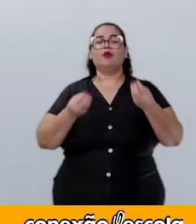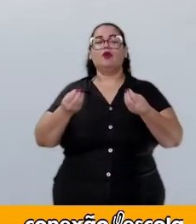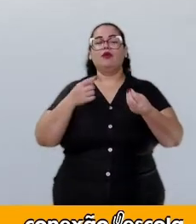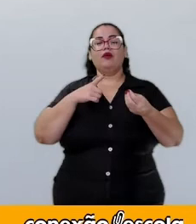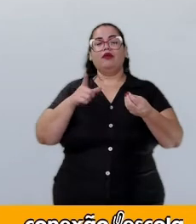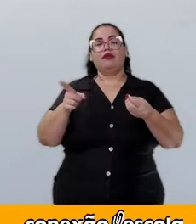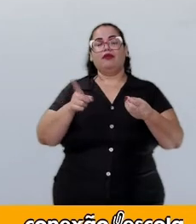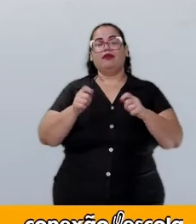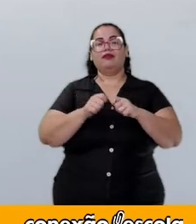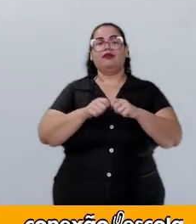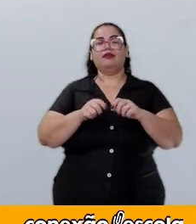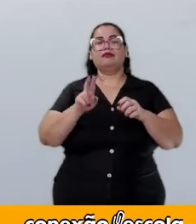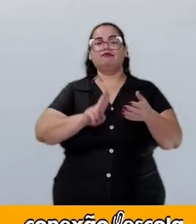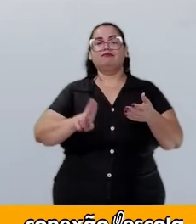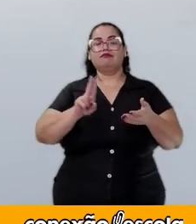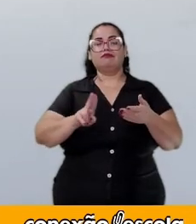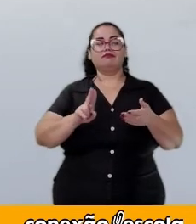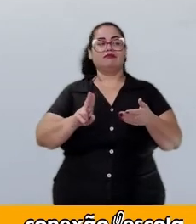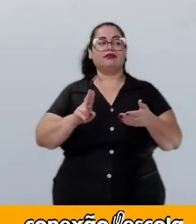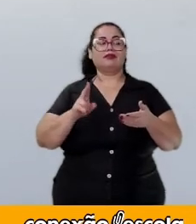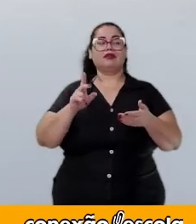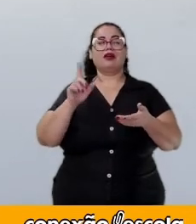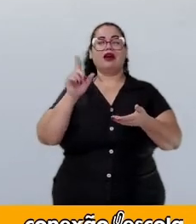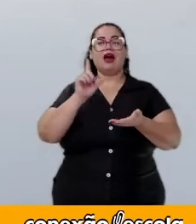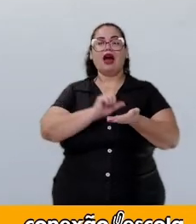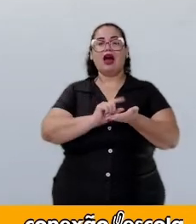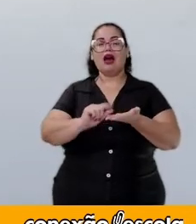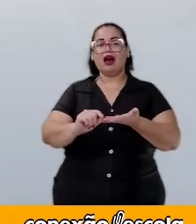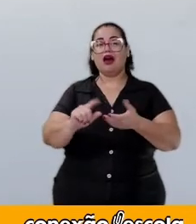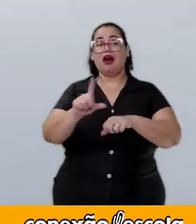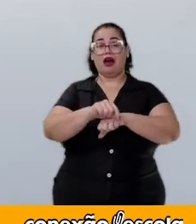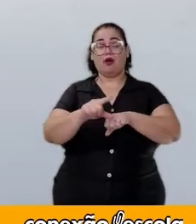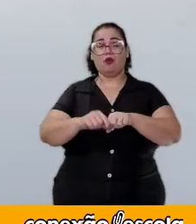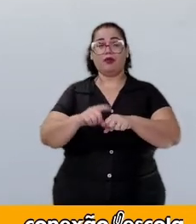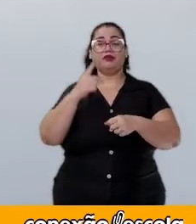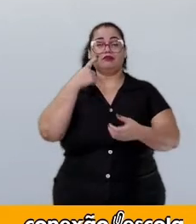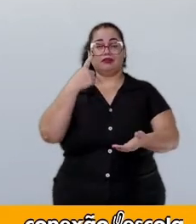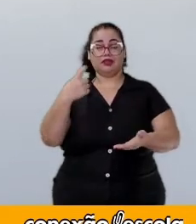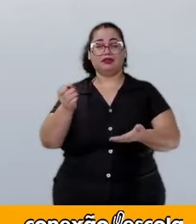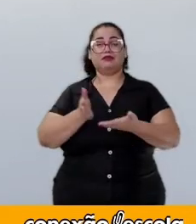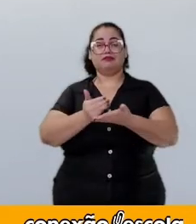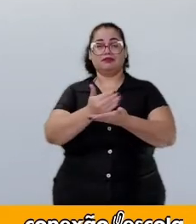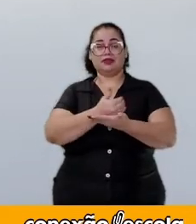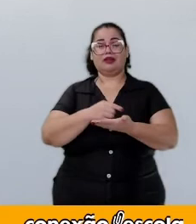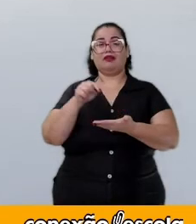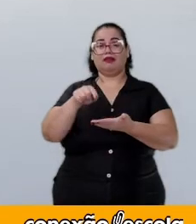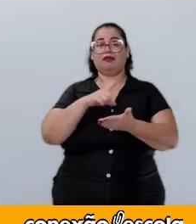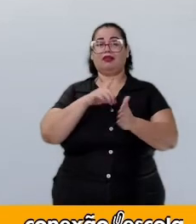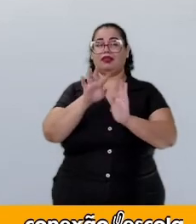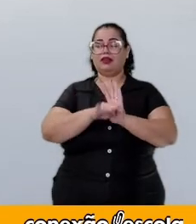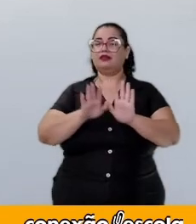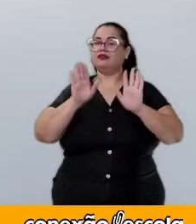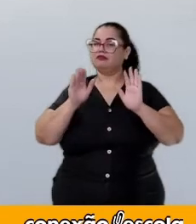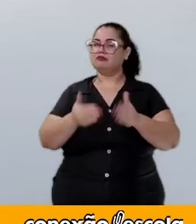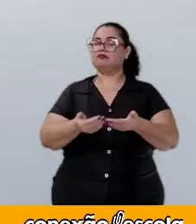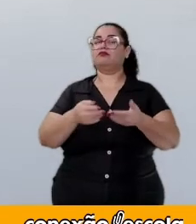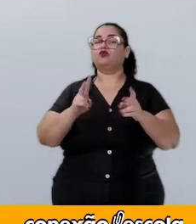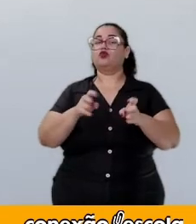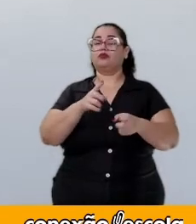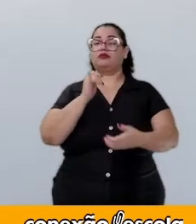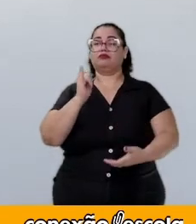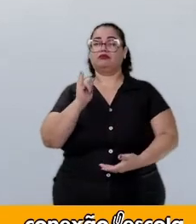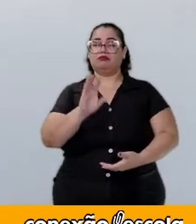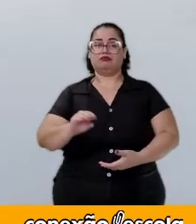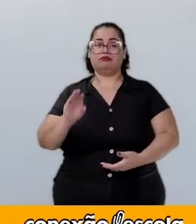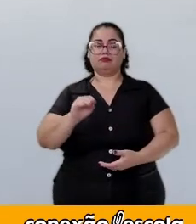ele utiliza um argumento interessante, um dado interessante no texto, para enfatizar esse discurso.